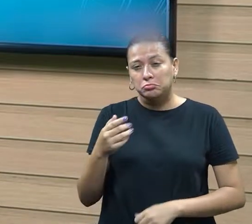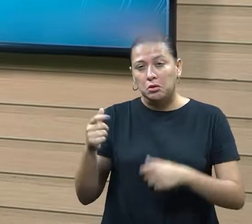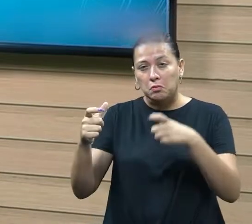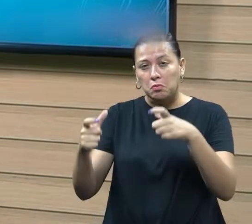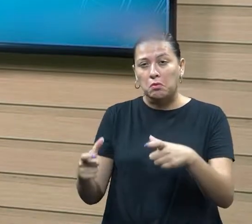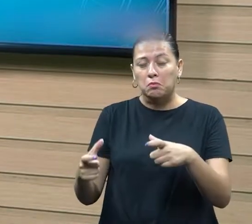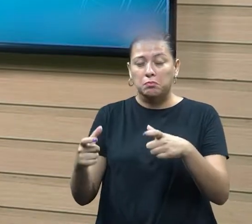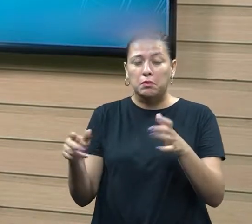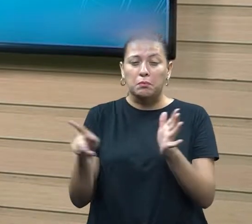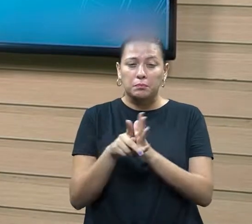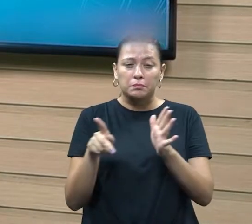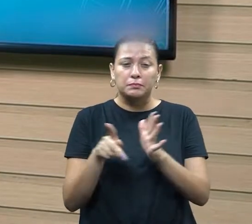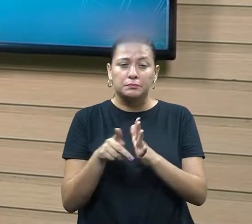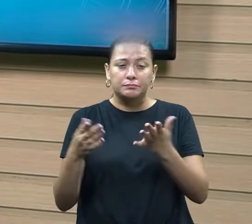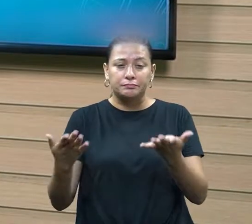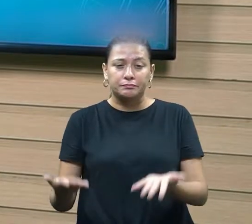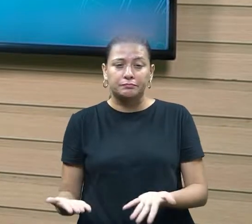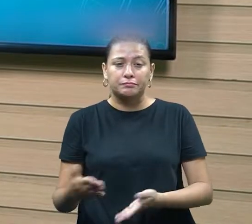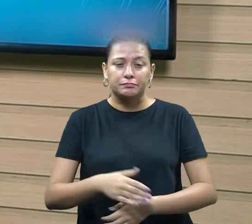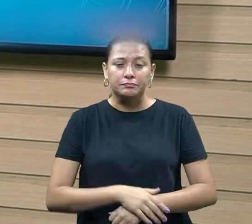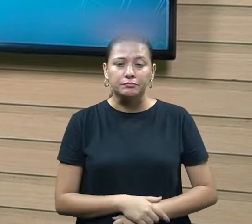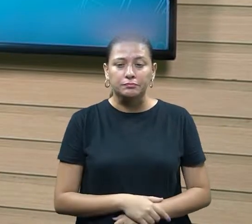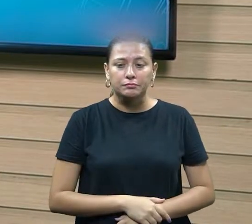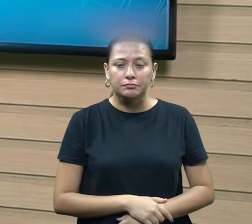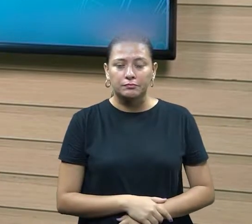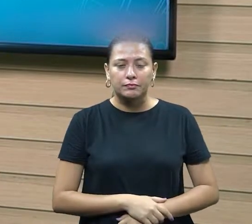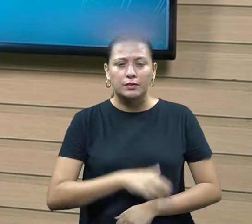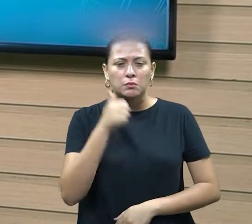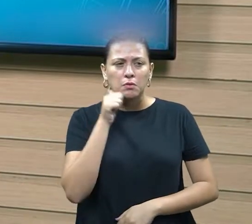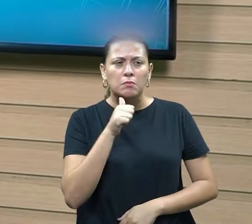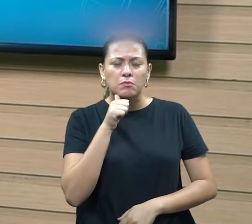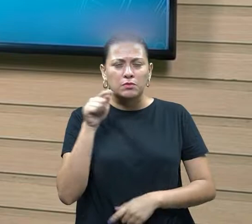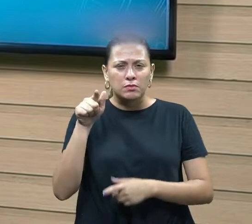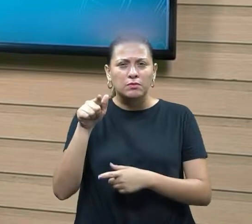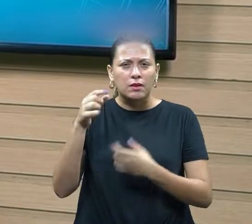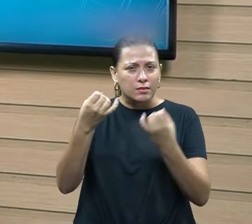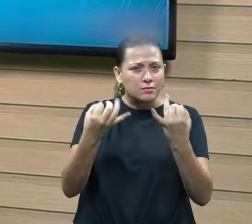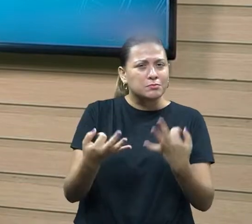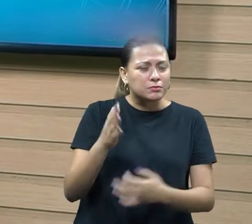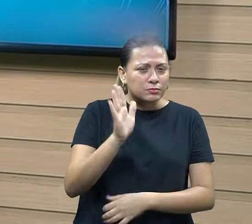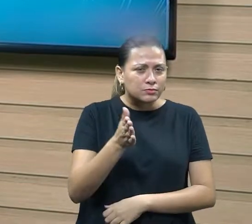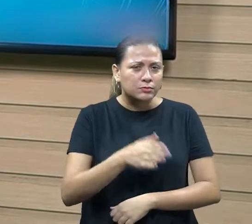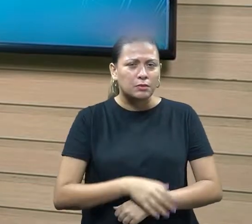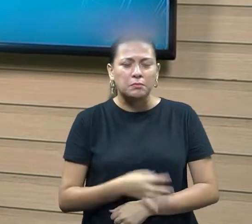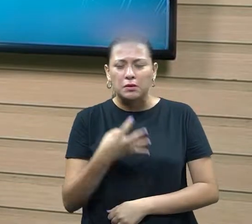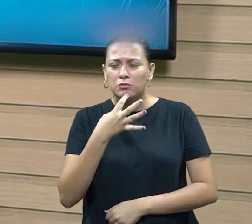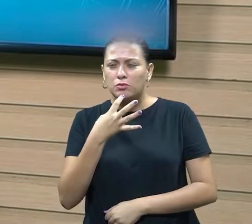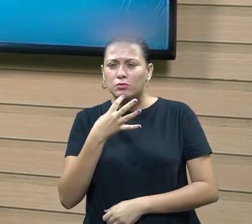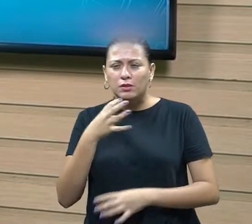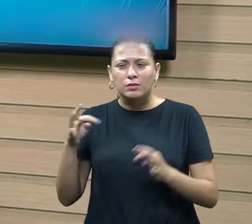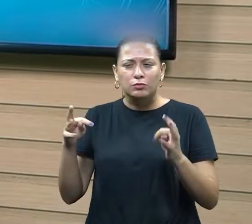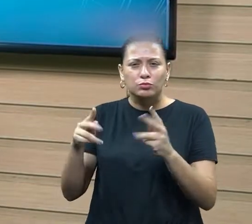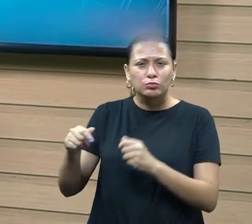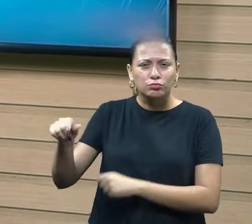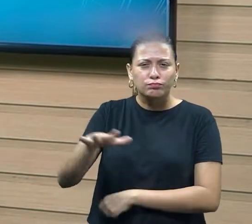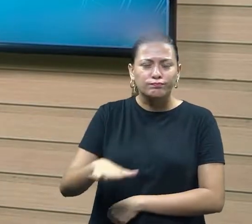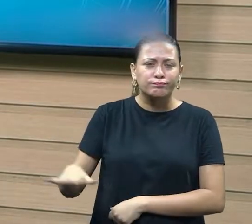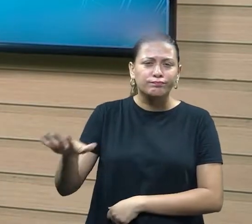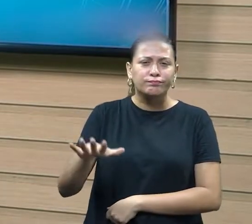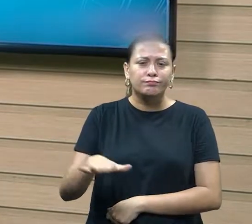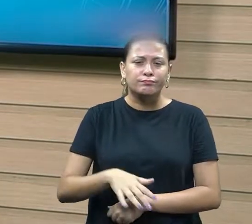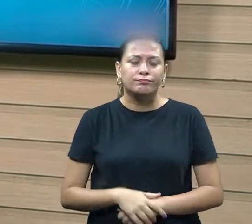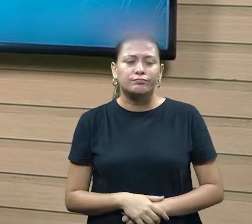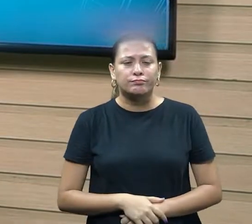o local em que ele está, mas isso aí também a Taja chama, né? Para estar conhecendo tudo isso. Então, ele vai buscar